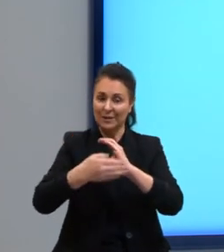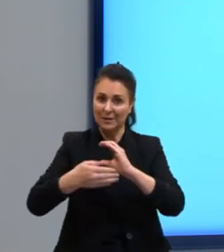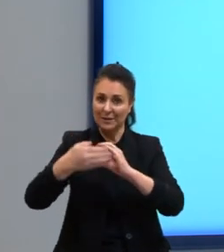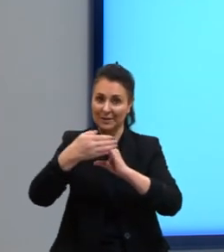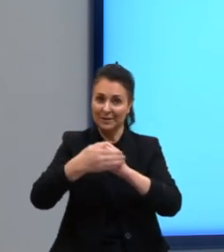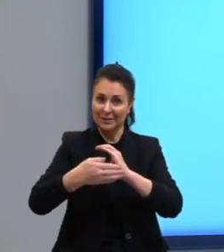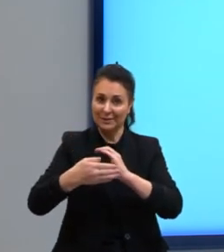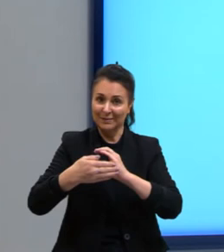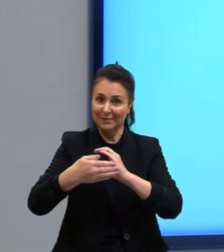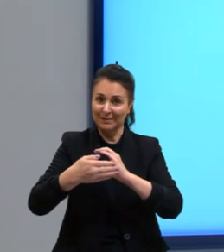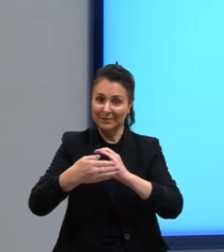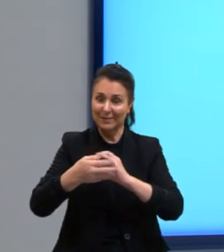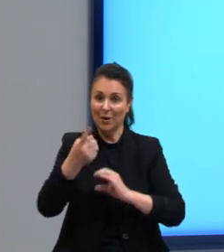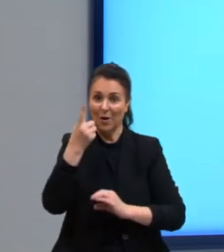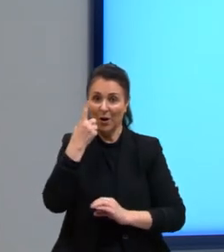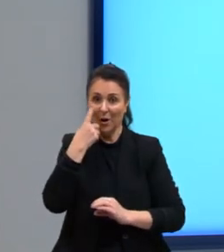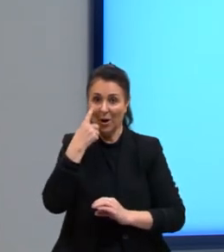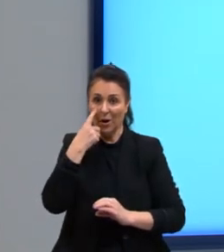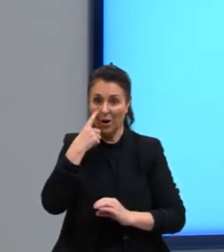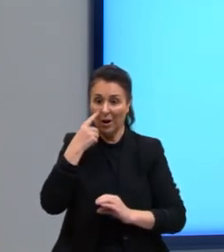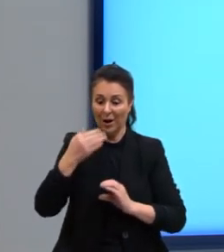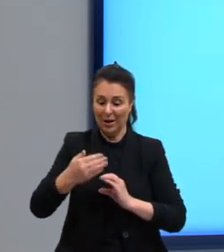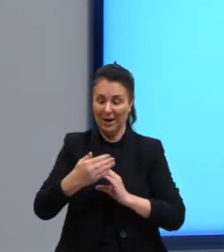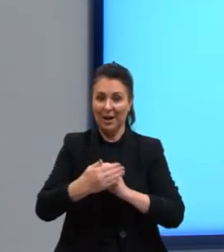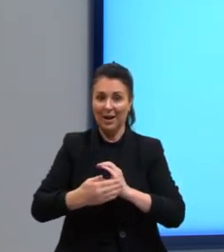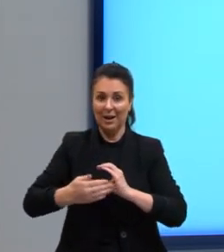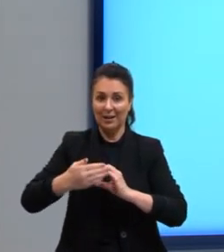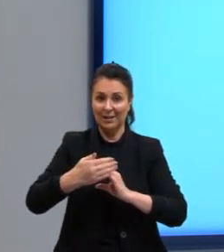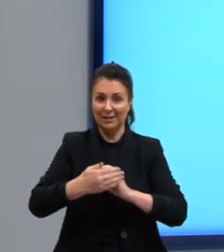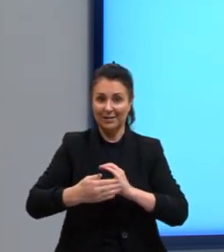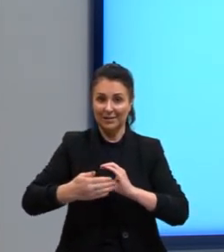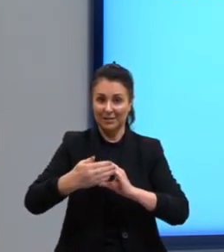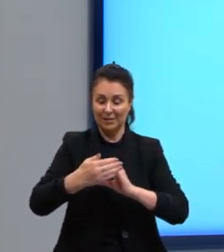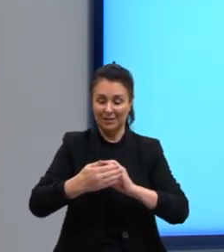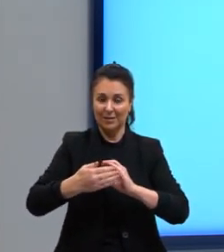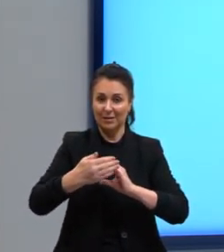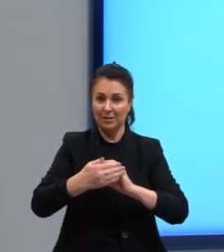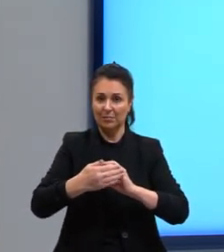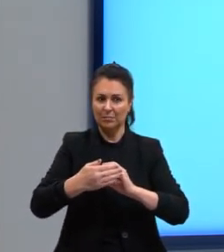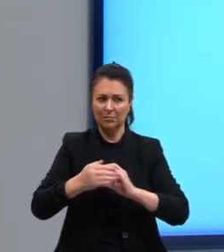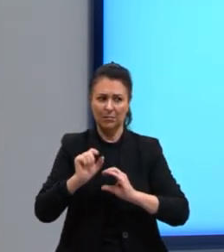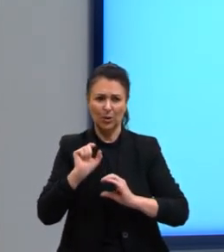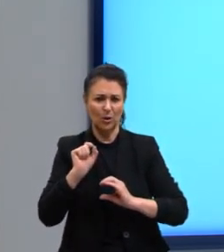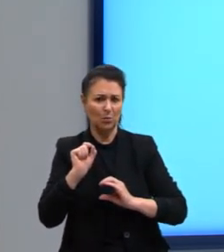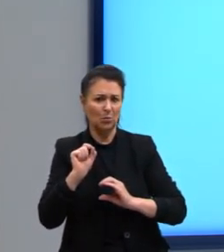Então, ó, carboidratos, ele vem do quê?